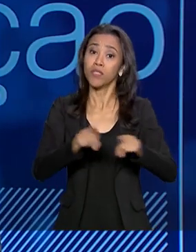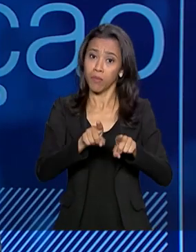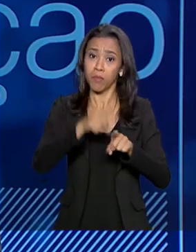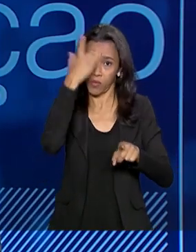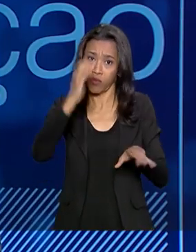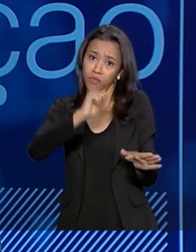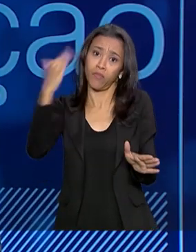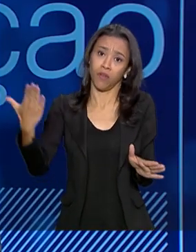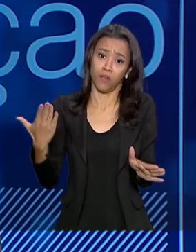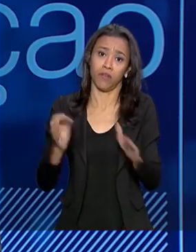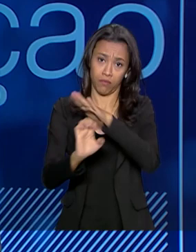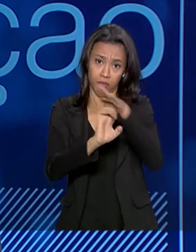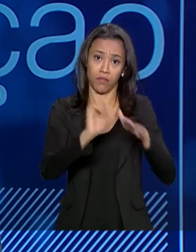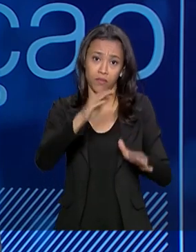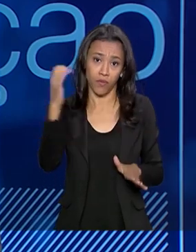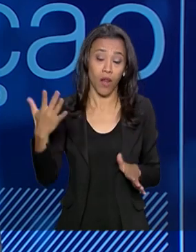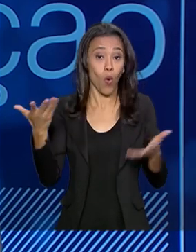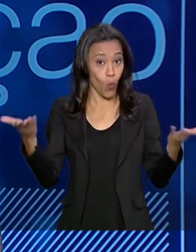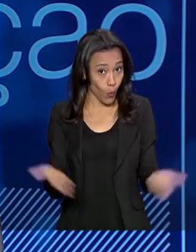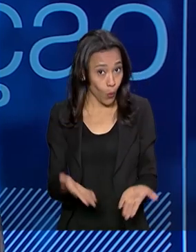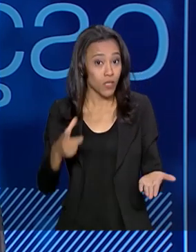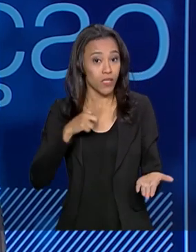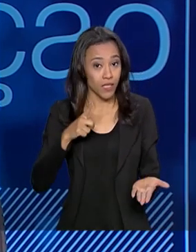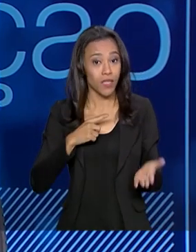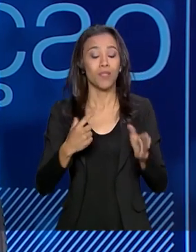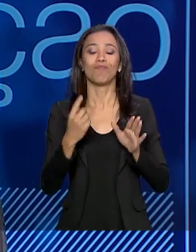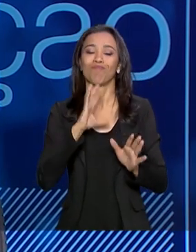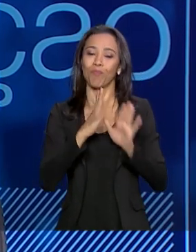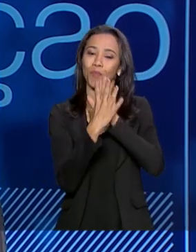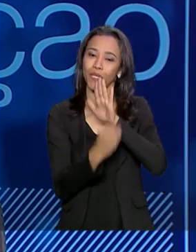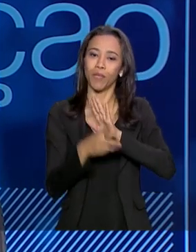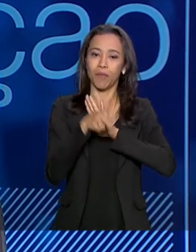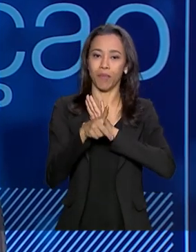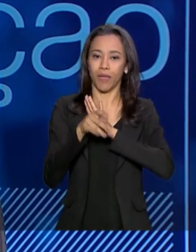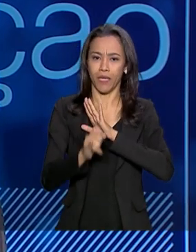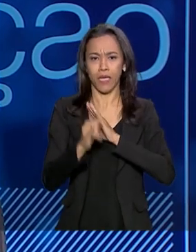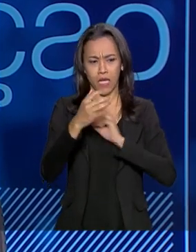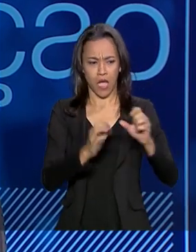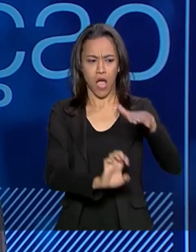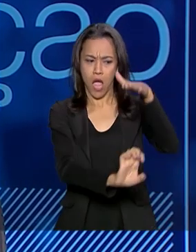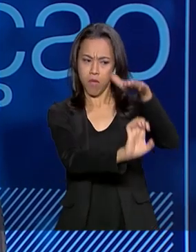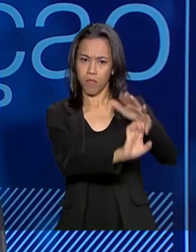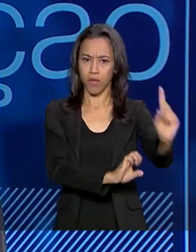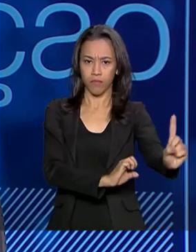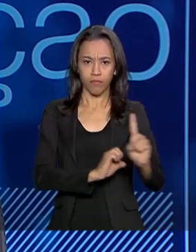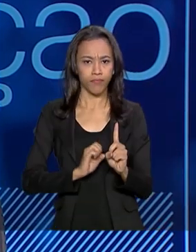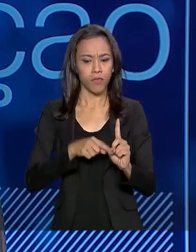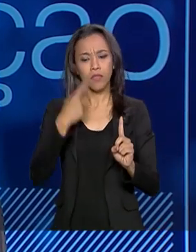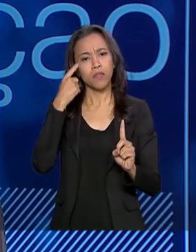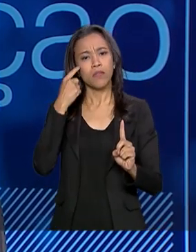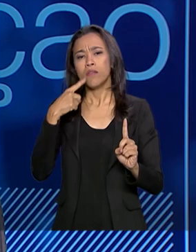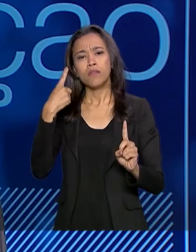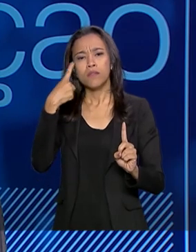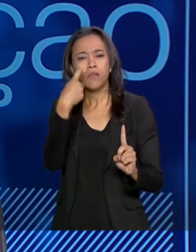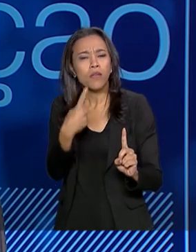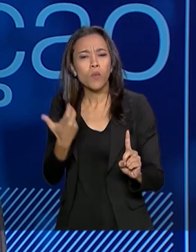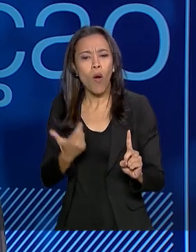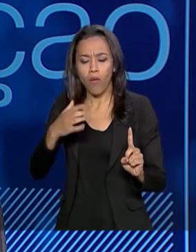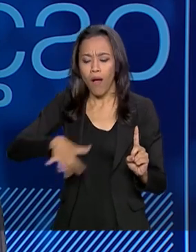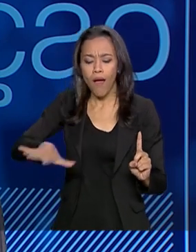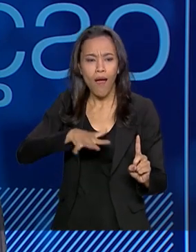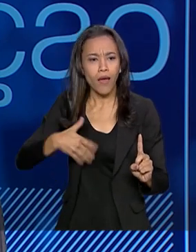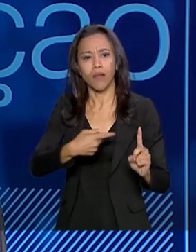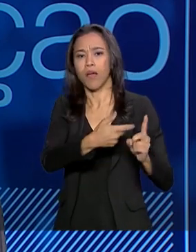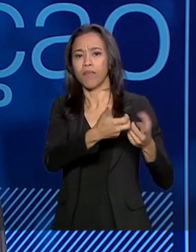federal. Então, hoje você tem um ponto de chegada, que é o PPI, o investidor se apresenta, diz as áreas de interesse deles, a gente tem toda a carteira de